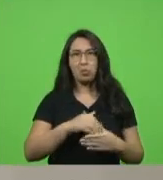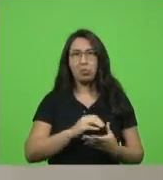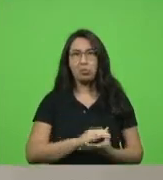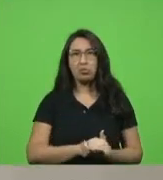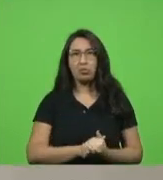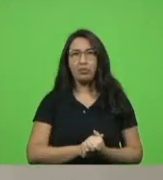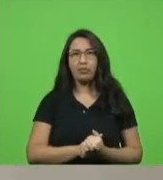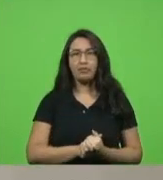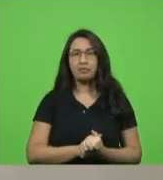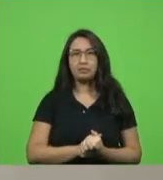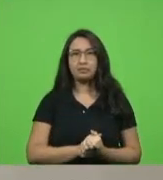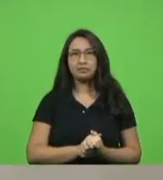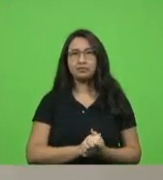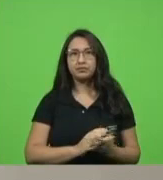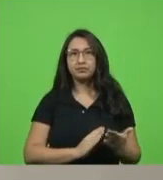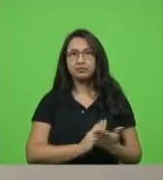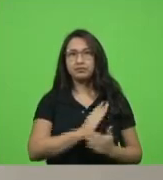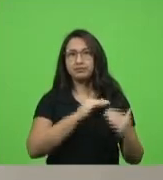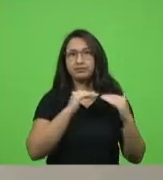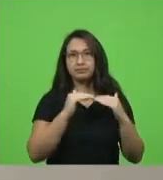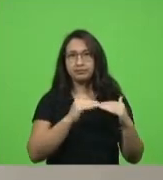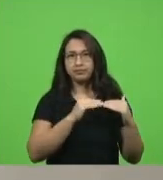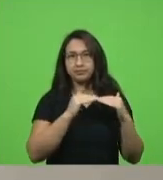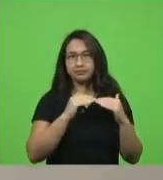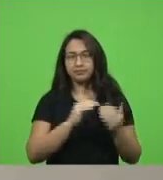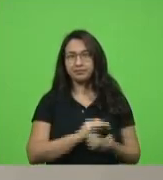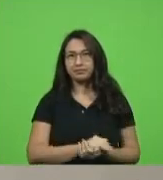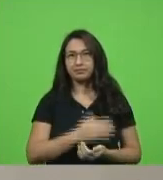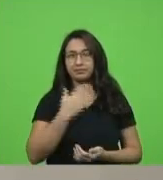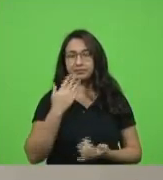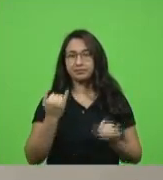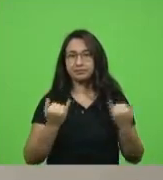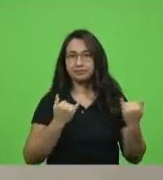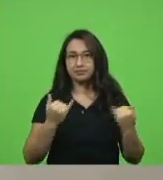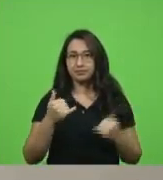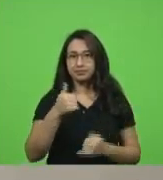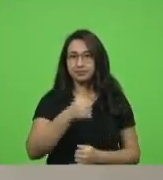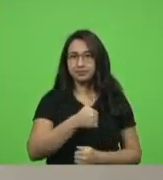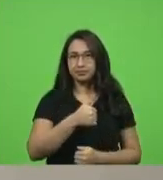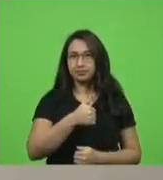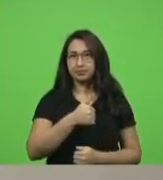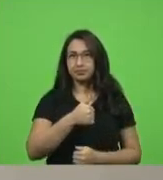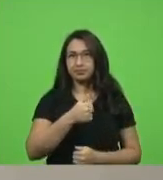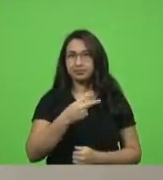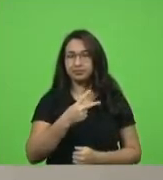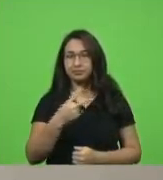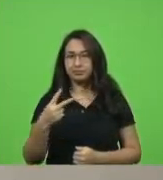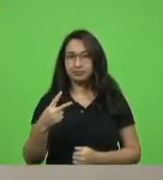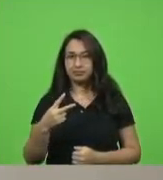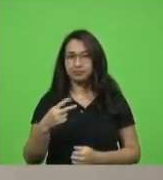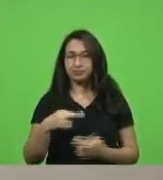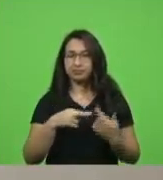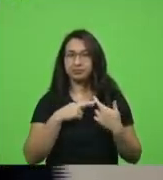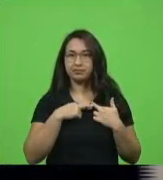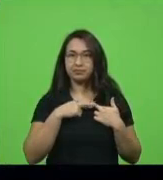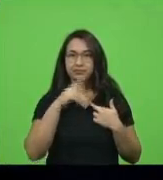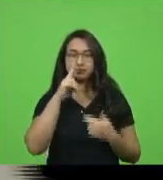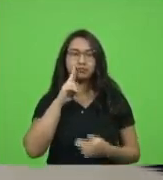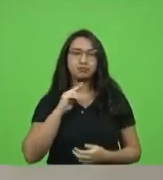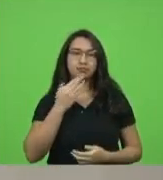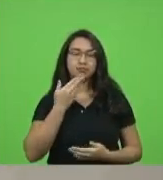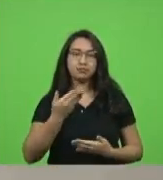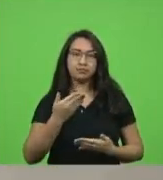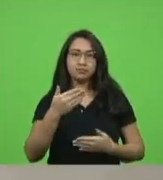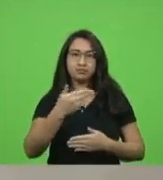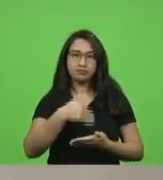permaneçam como se encontram aprovado por unanimidade pedido de informação 122 autor deputado Ivan Ates solicitando ao secretário de Estado da Casa Civil